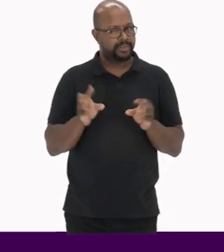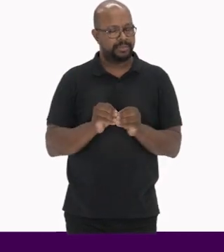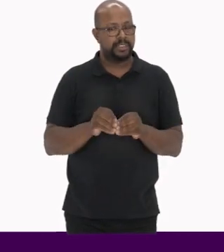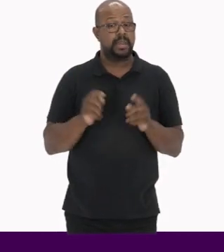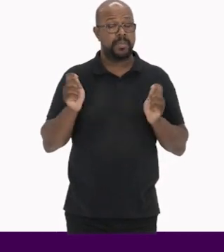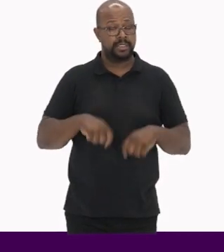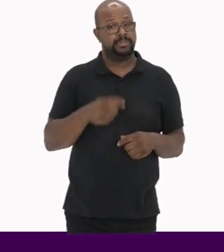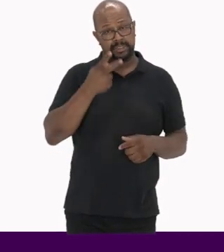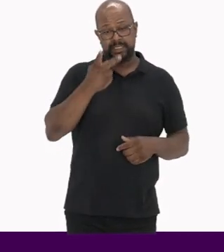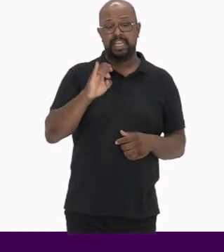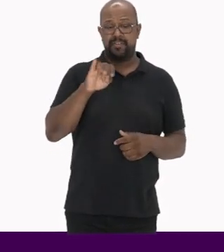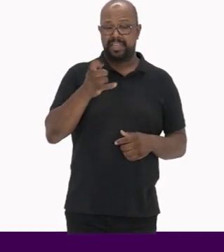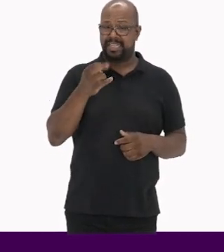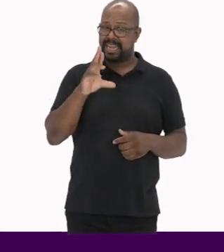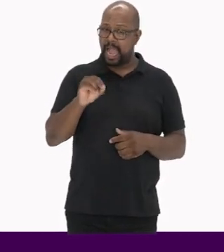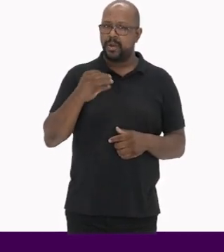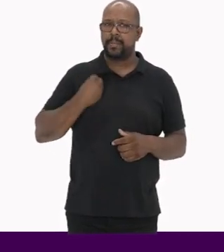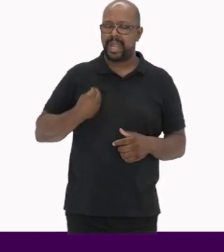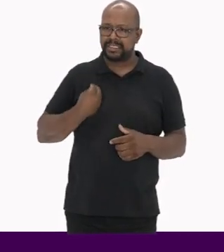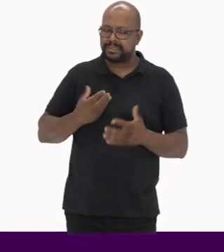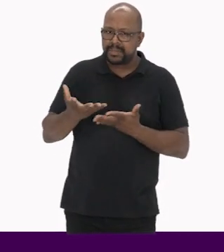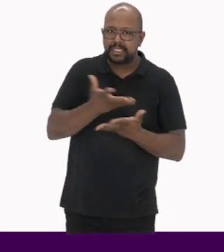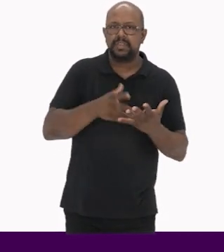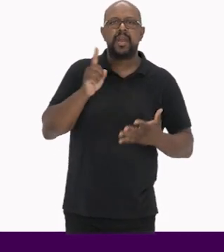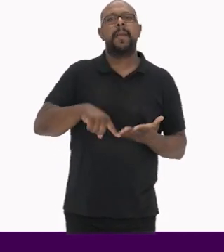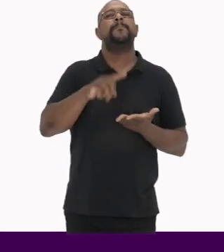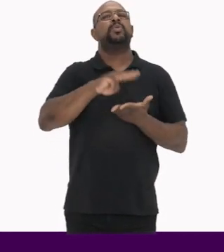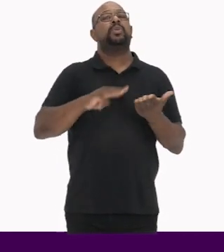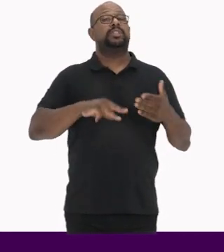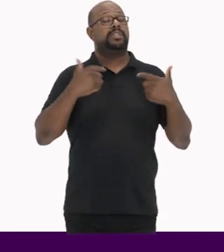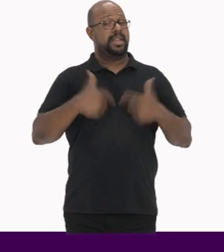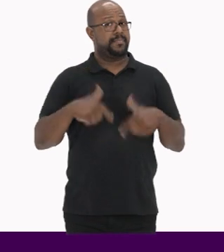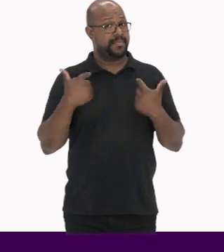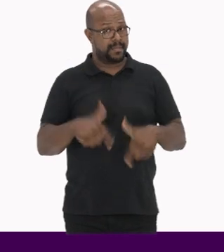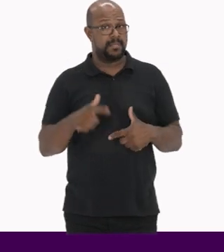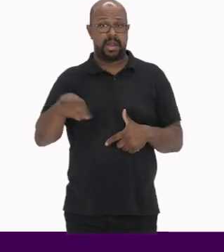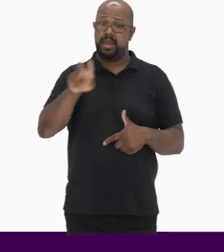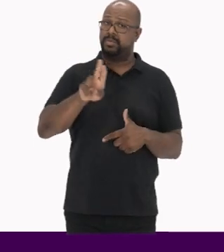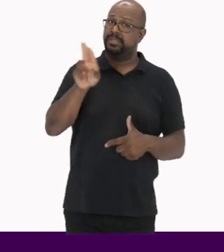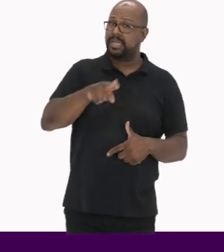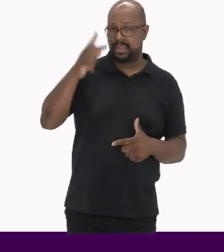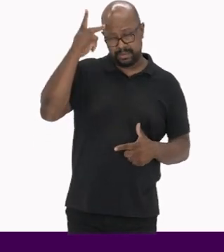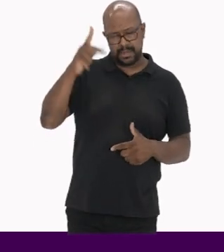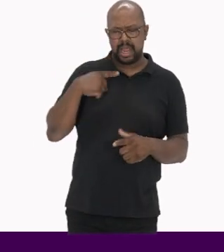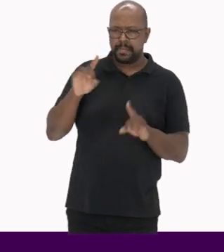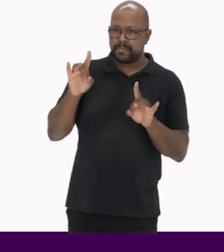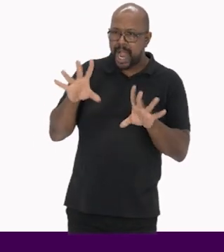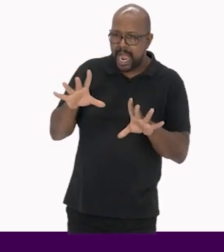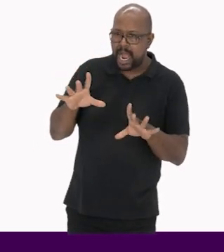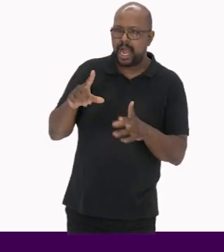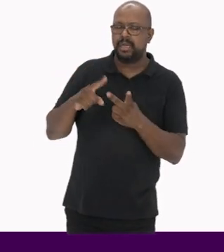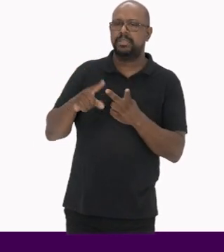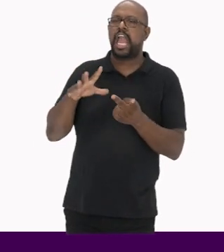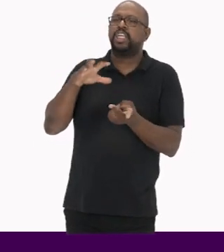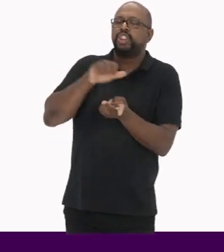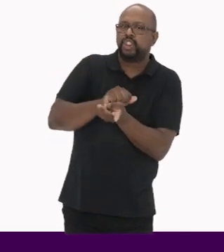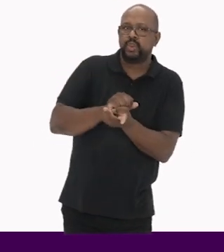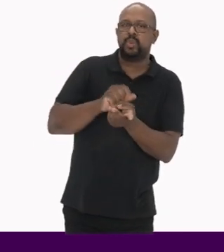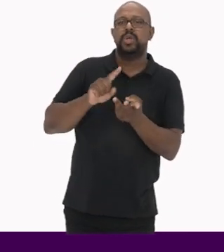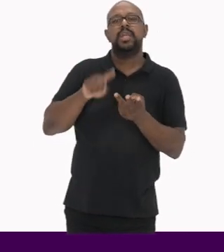resumida, podemos dizer que o inventário participativo é uma metodologia de trabalho Usada para identificação,